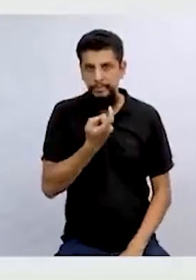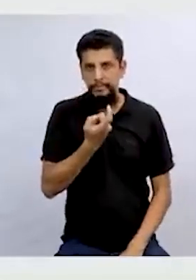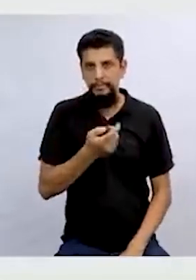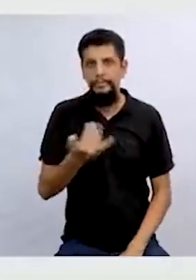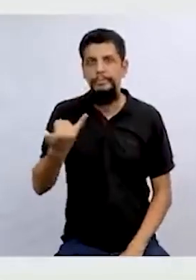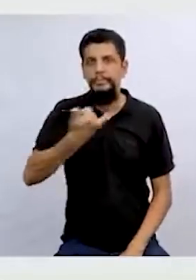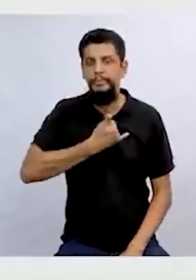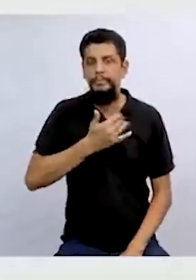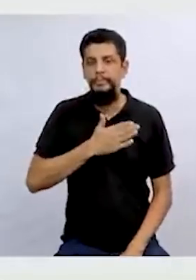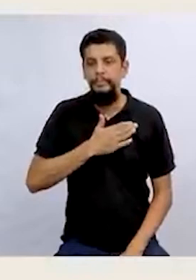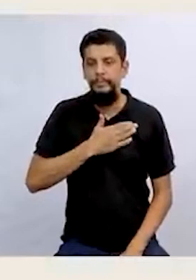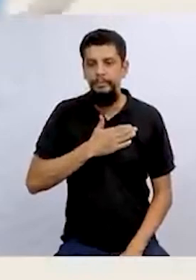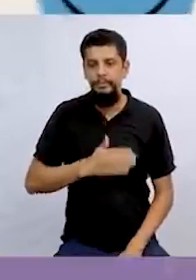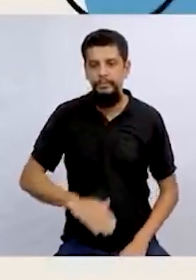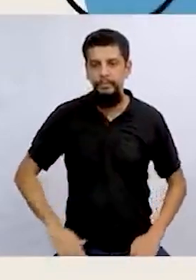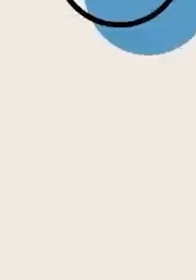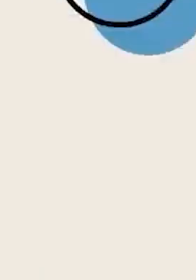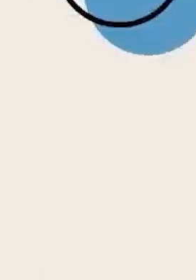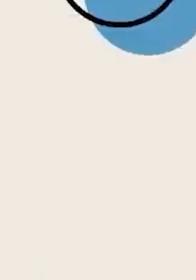Conta pra mim.